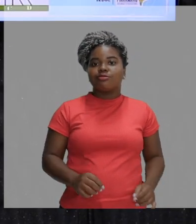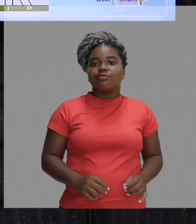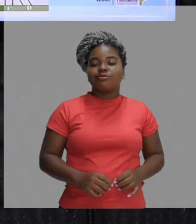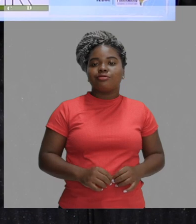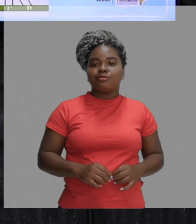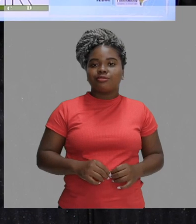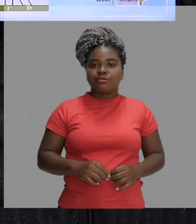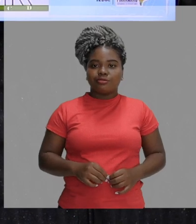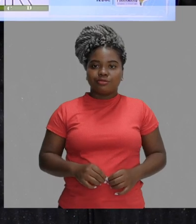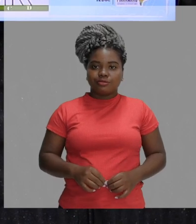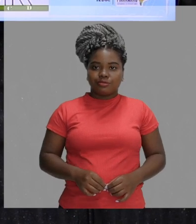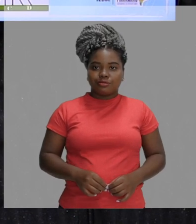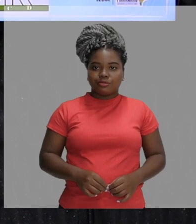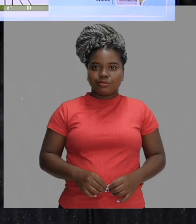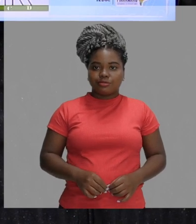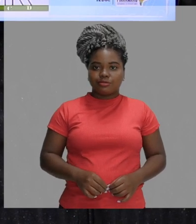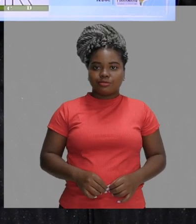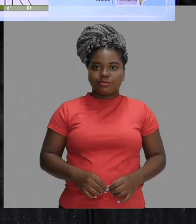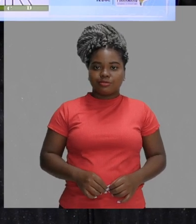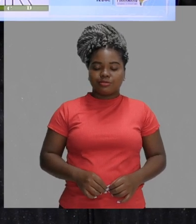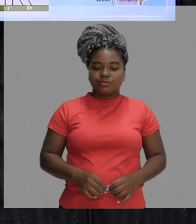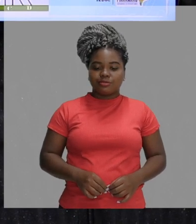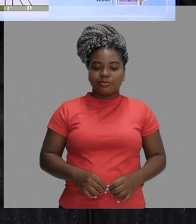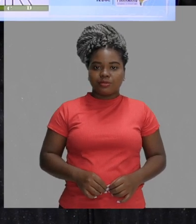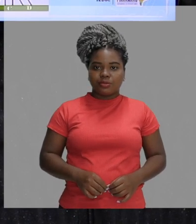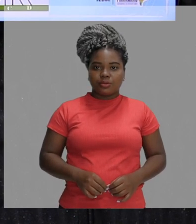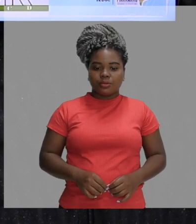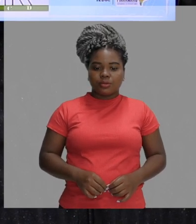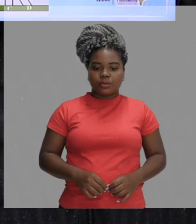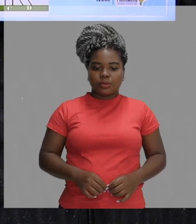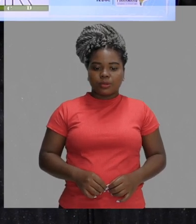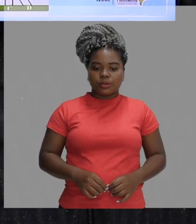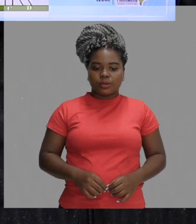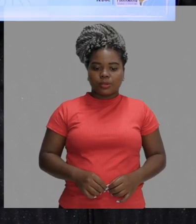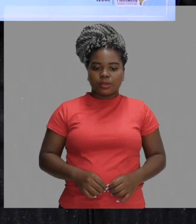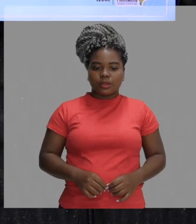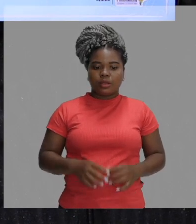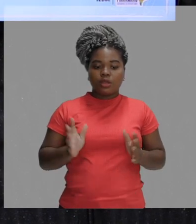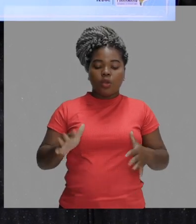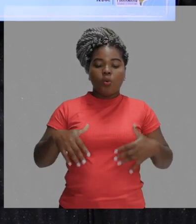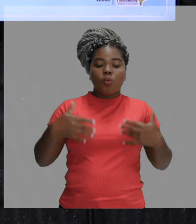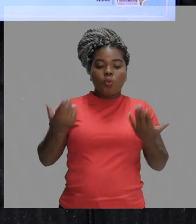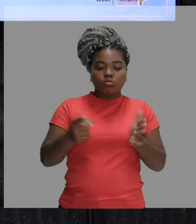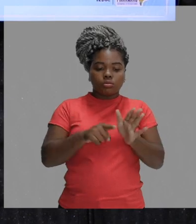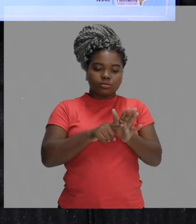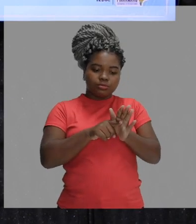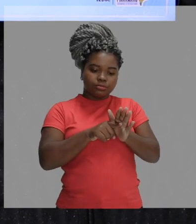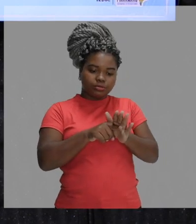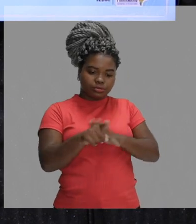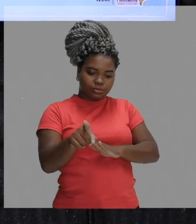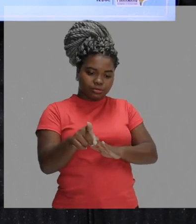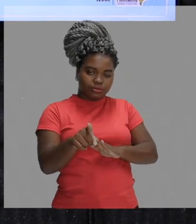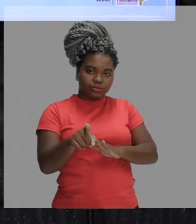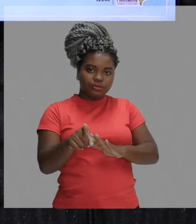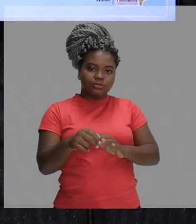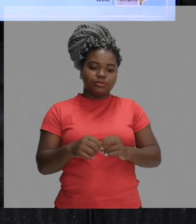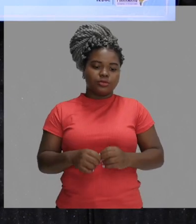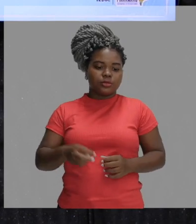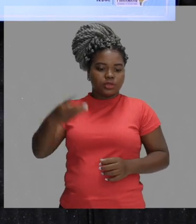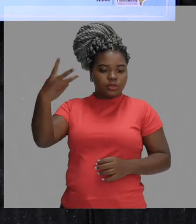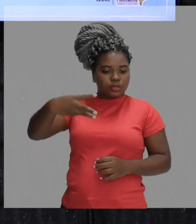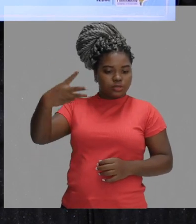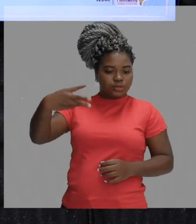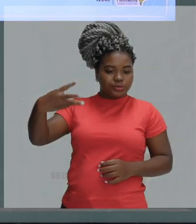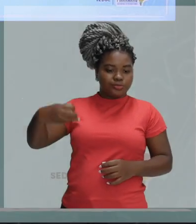E o D será o vermelho porque vem da fonte vermelha. Ok? Questão fácil, né? Uma terceira questão diz o